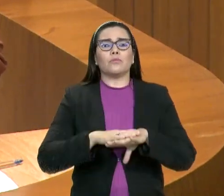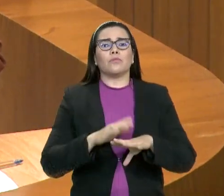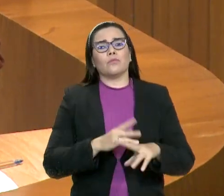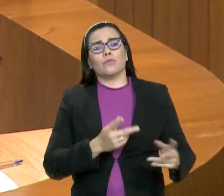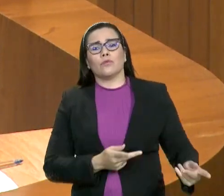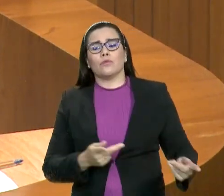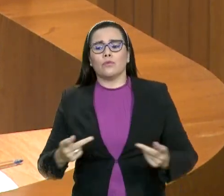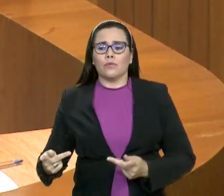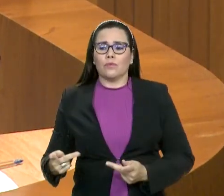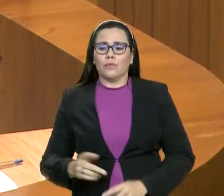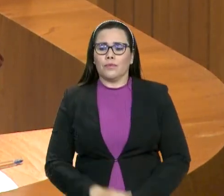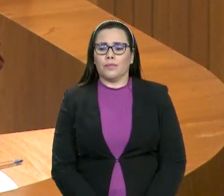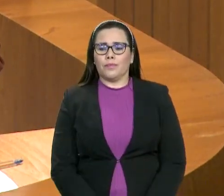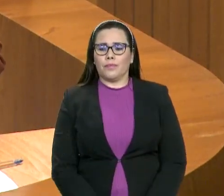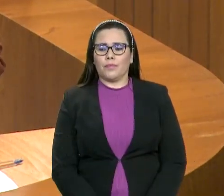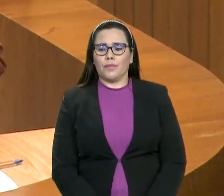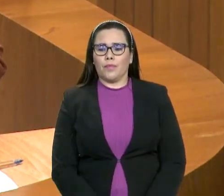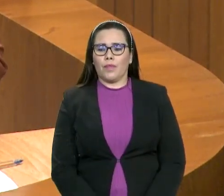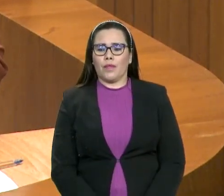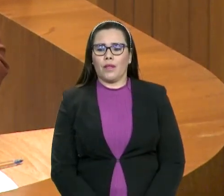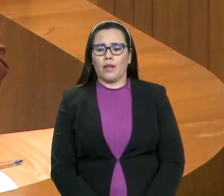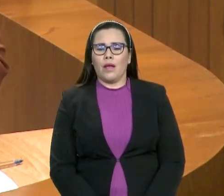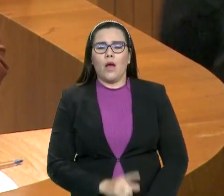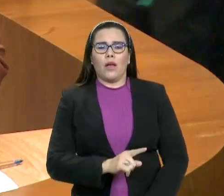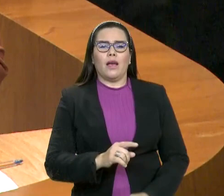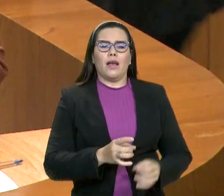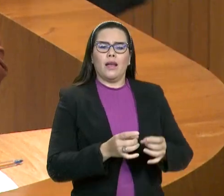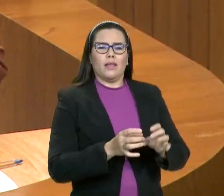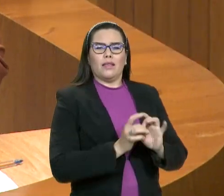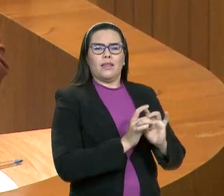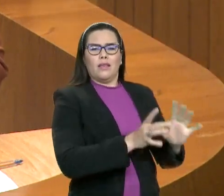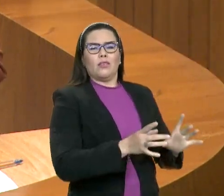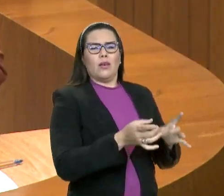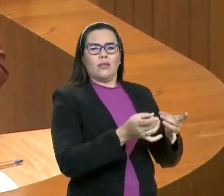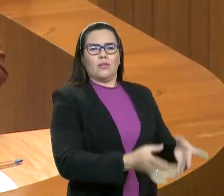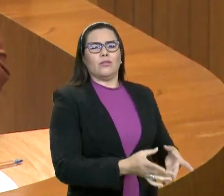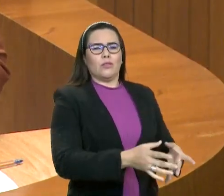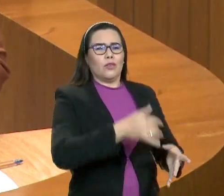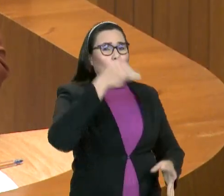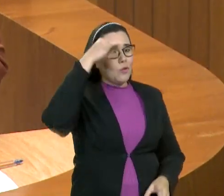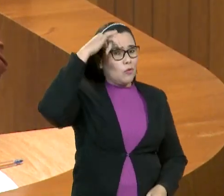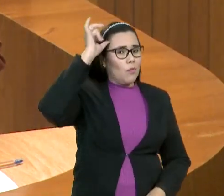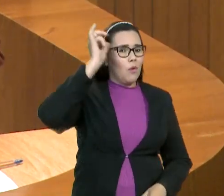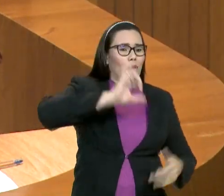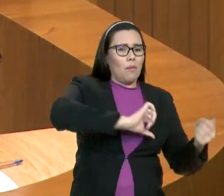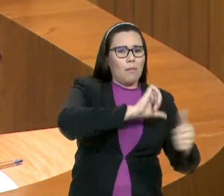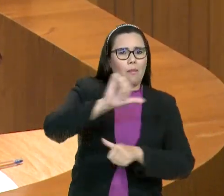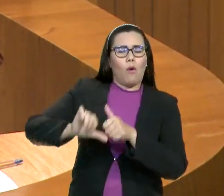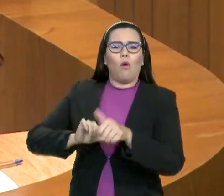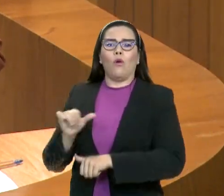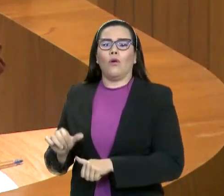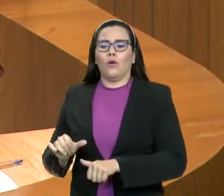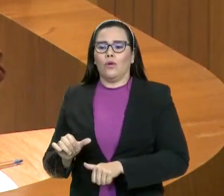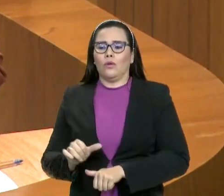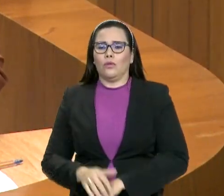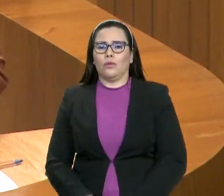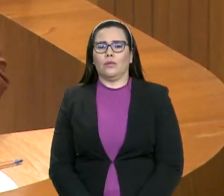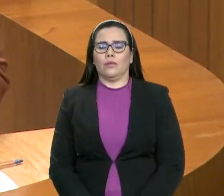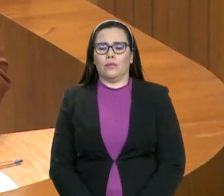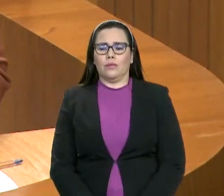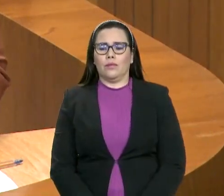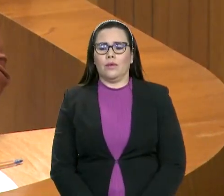frase, trocar o boi pelo cordeiro, exatamente, troque a cultura terrena para